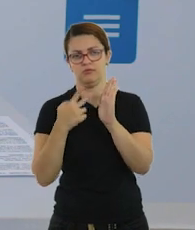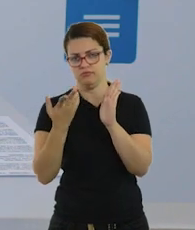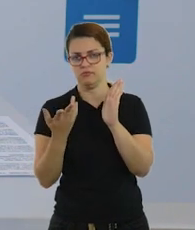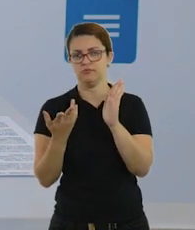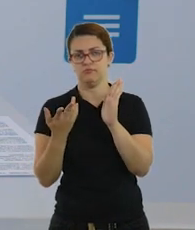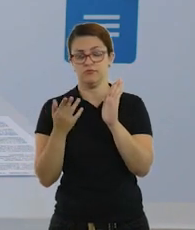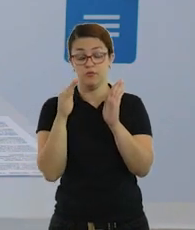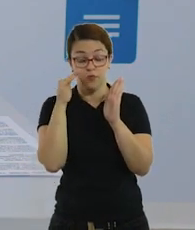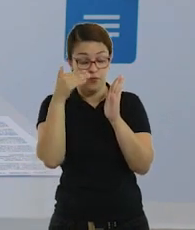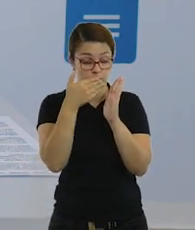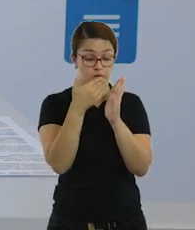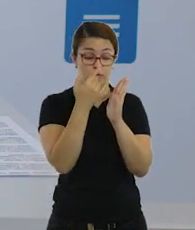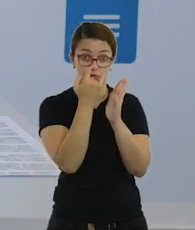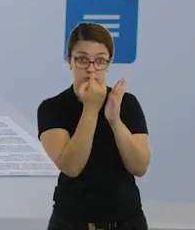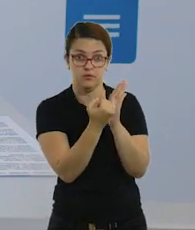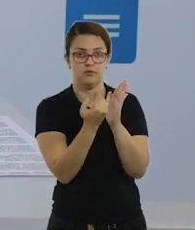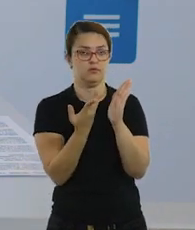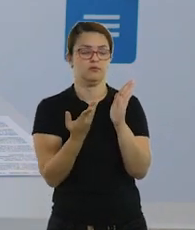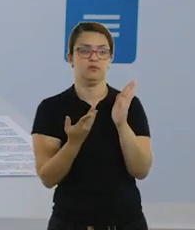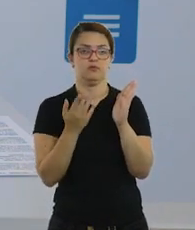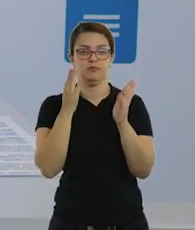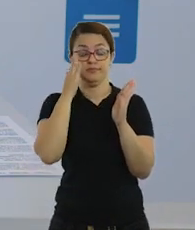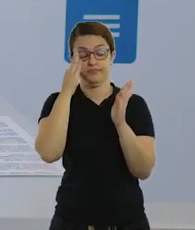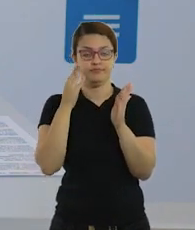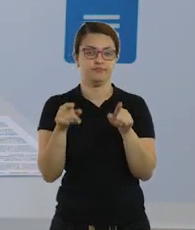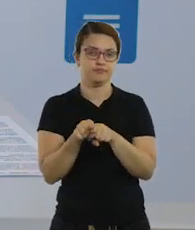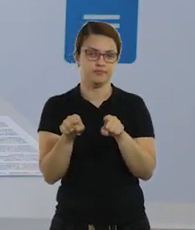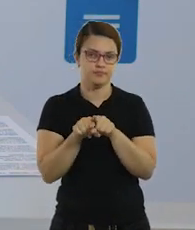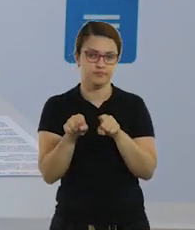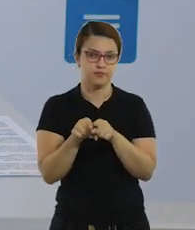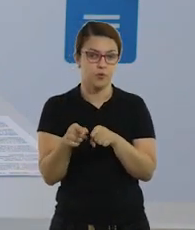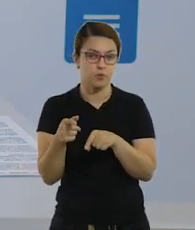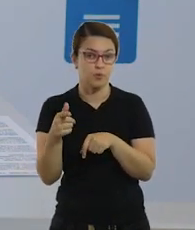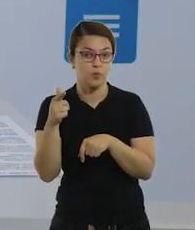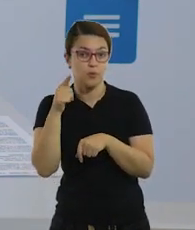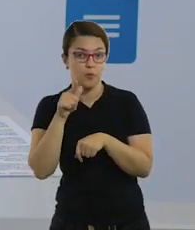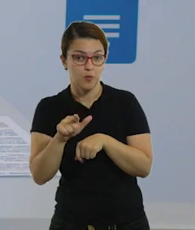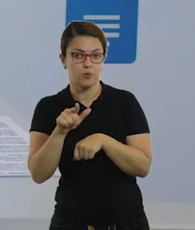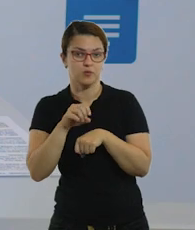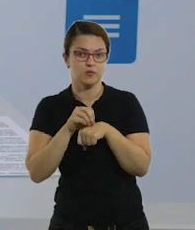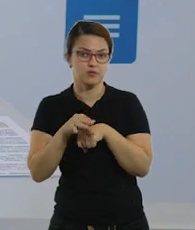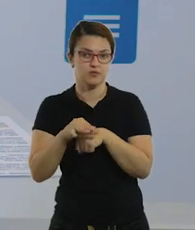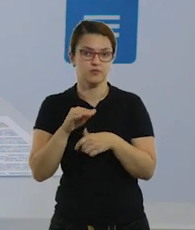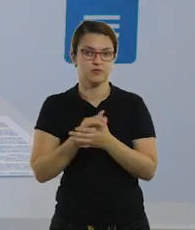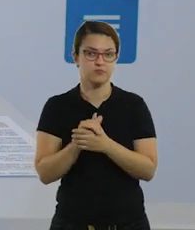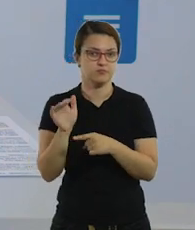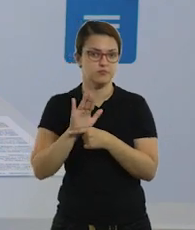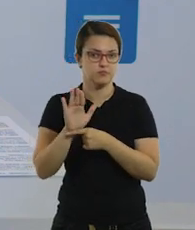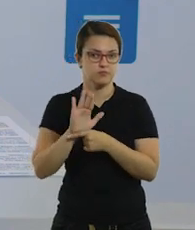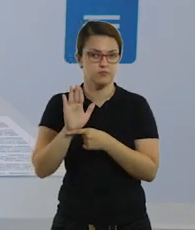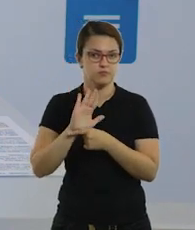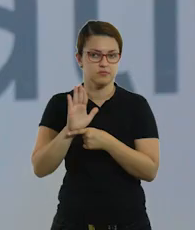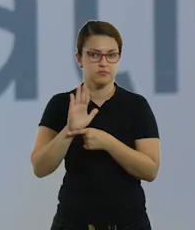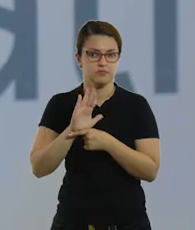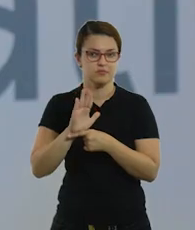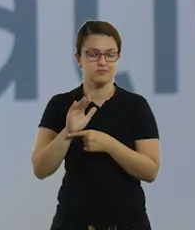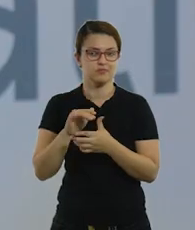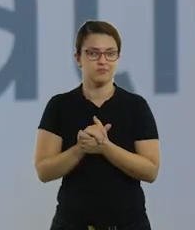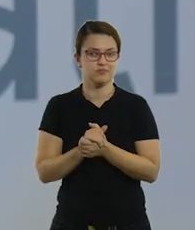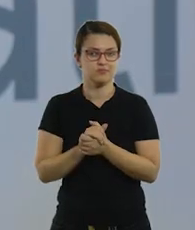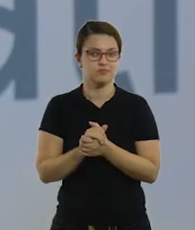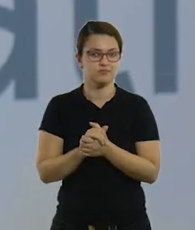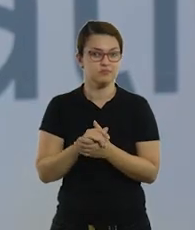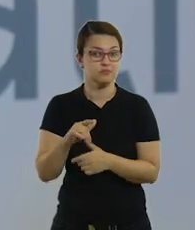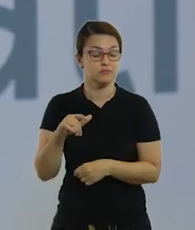leitura de forma aleatória, tá? Tem uma sugestão também de um vídeo na rotina que